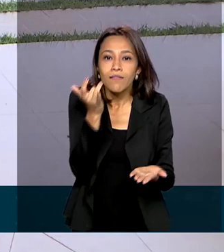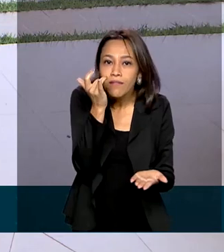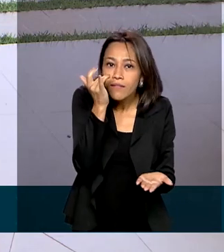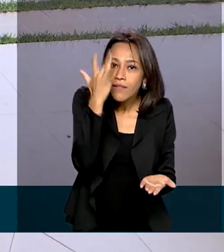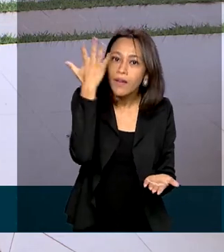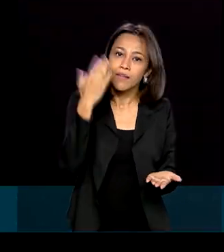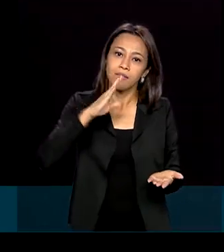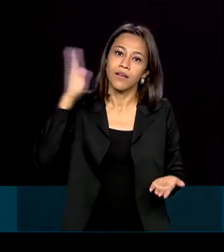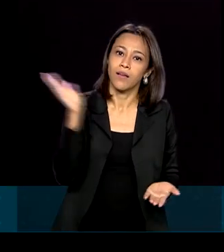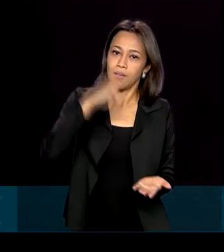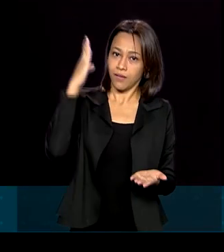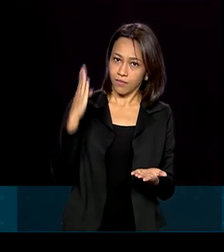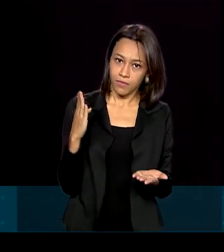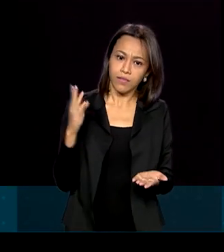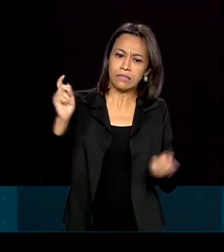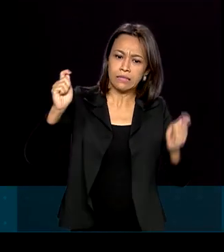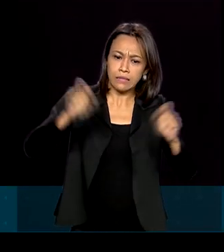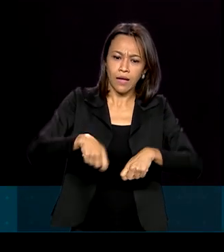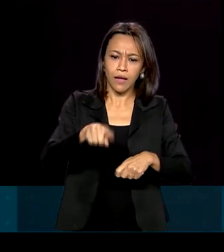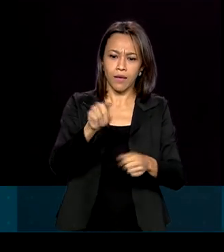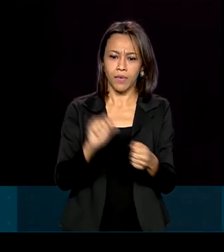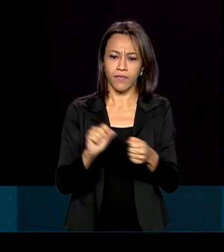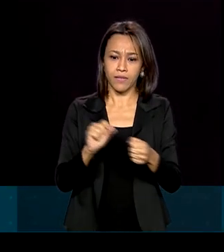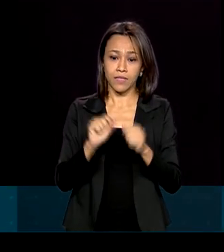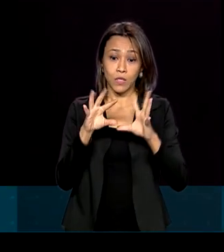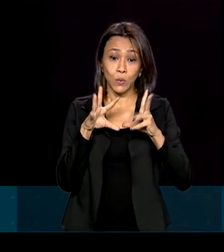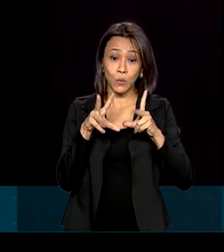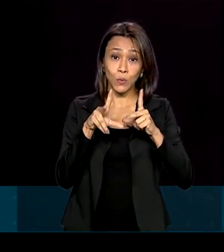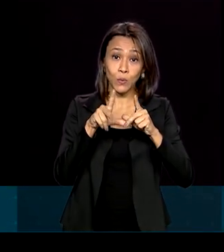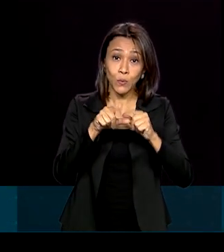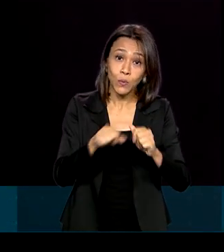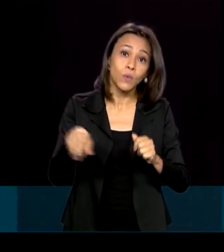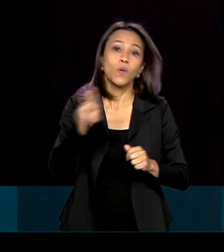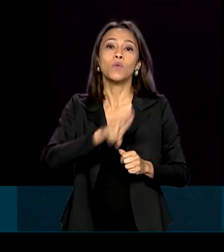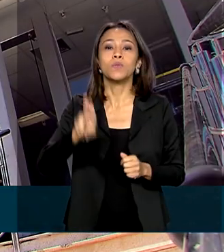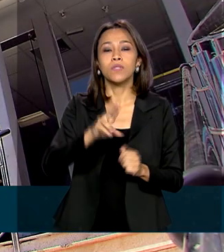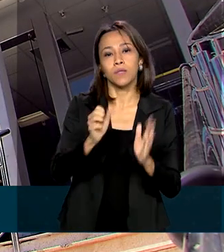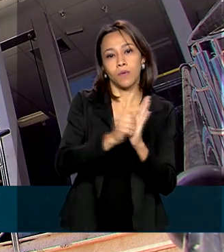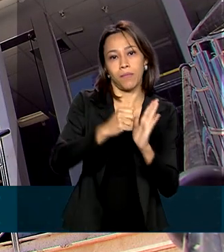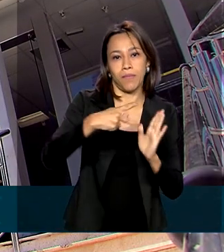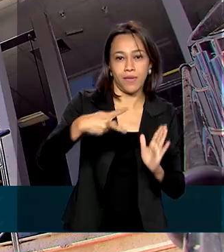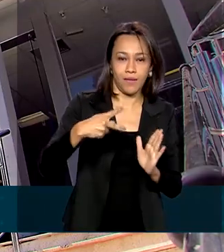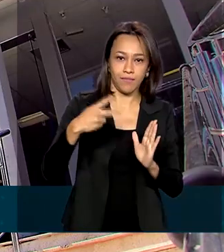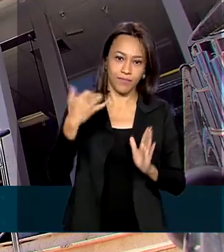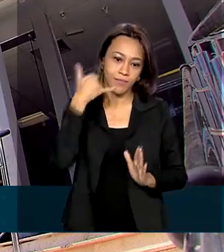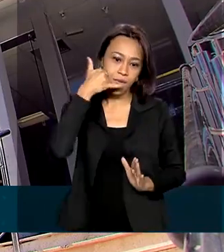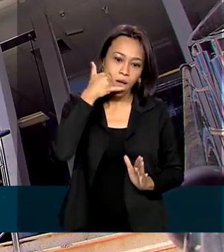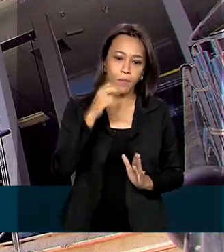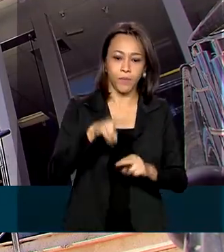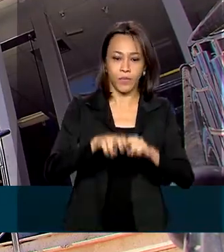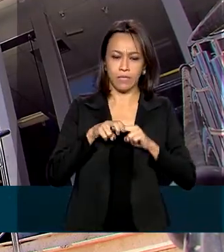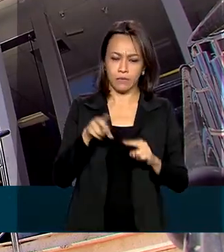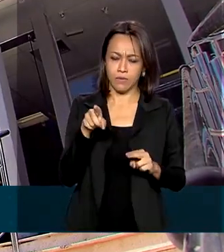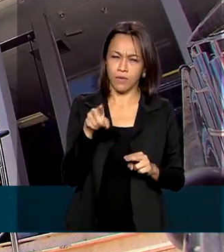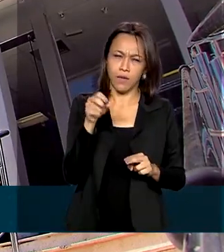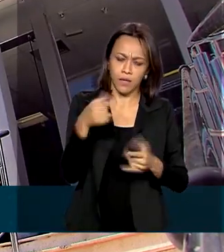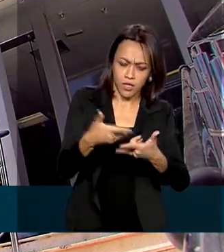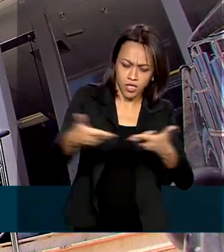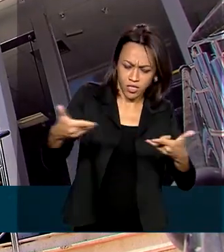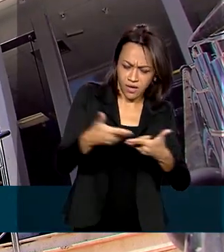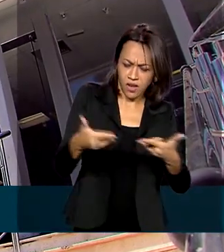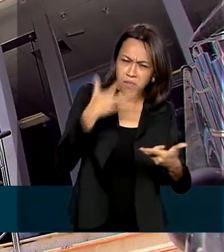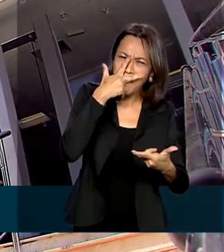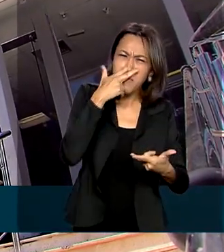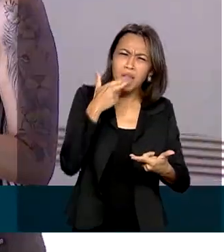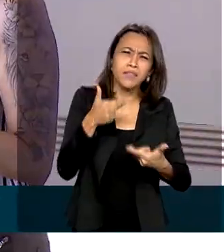e rápido. É possível fazer tudo por aplicativos de celular. Por isso, quando se fala em cheques, parece